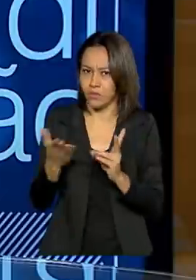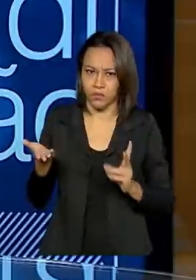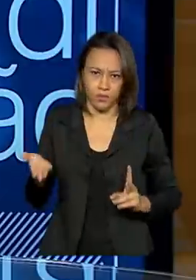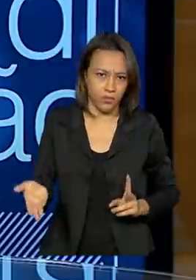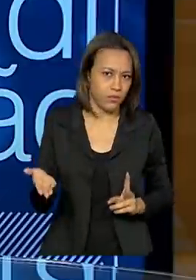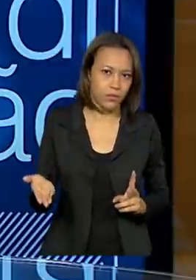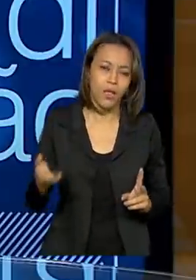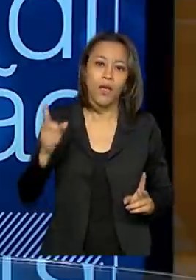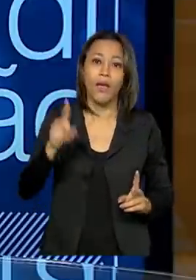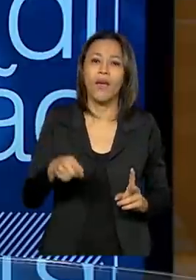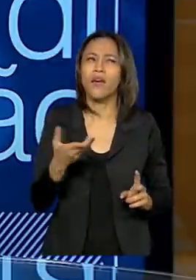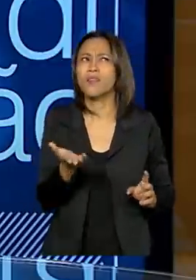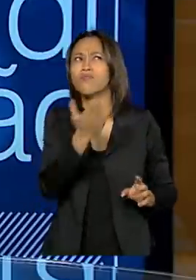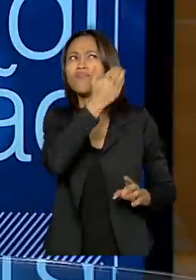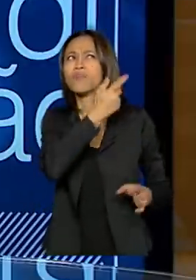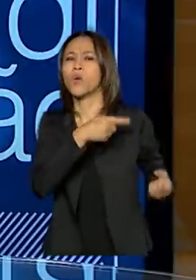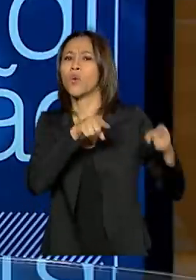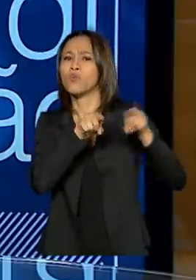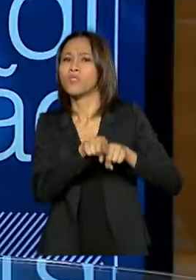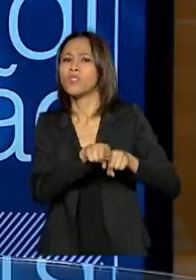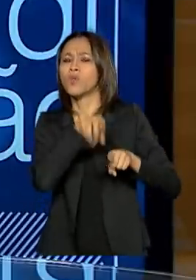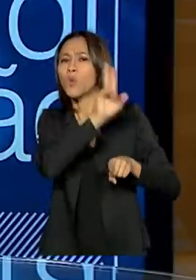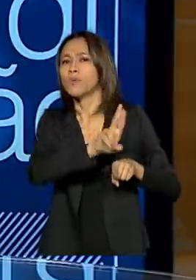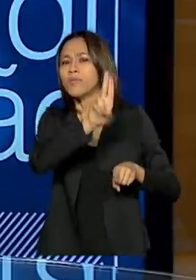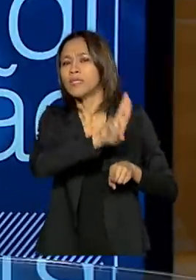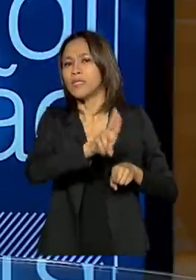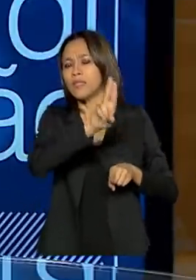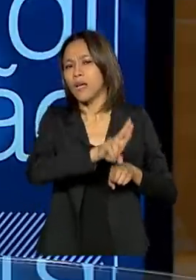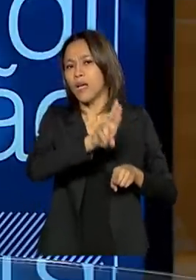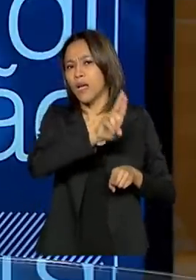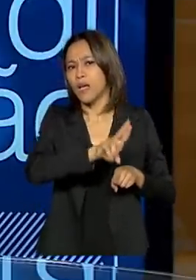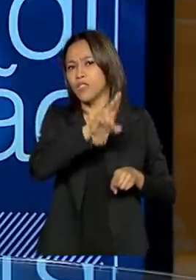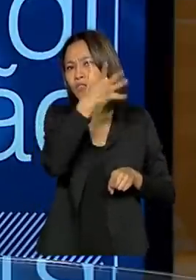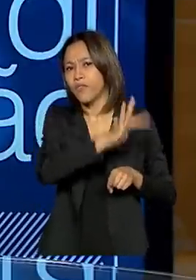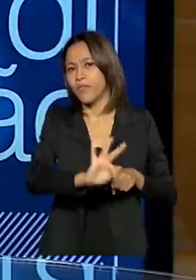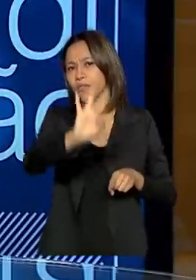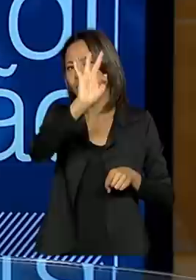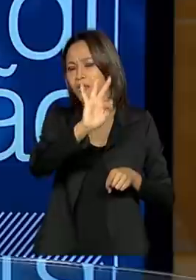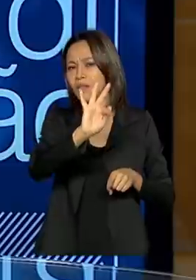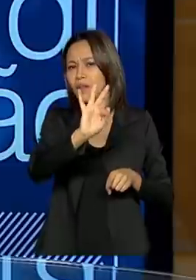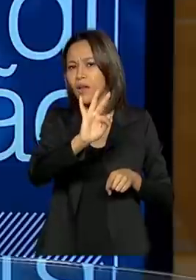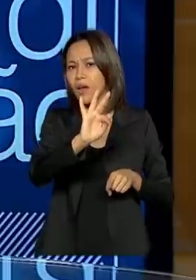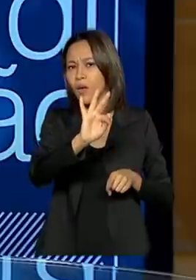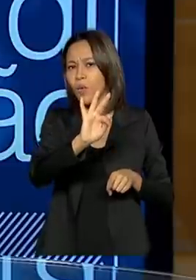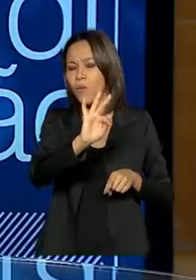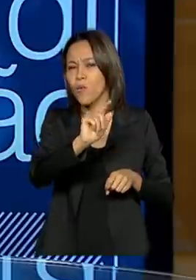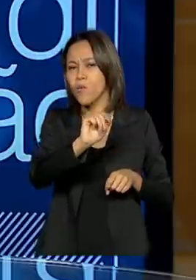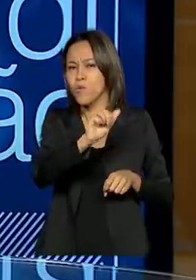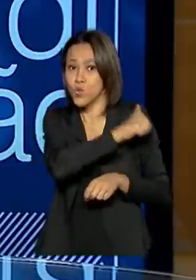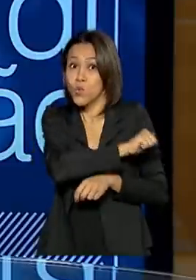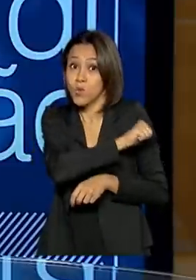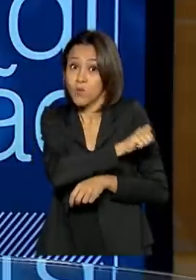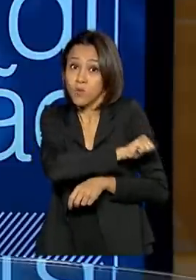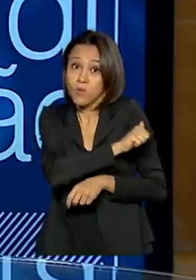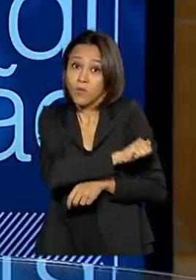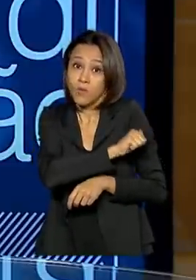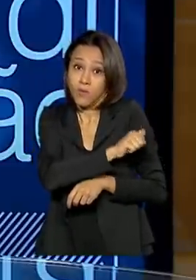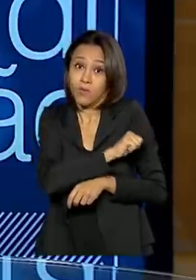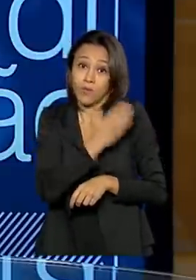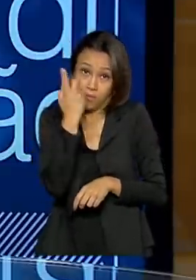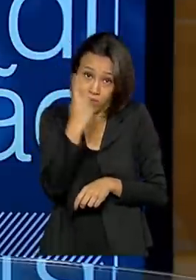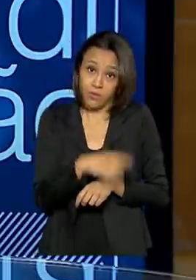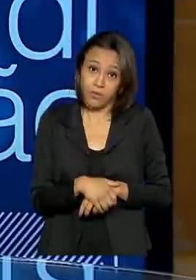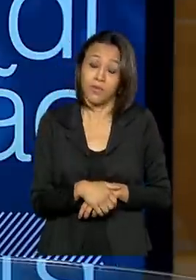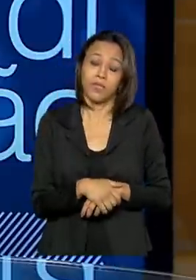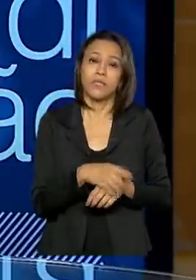um convênio com a Universidade Federal lá do Rio de Janeiro, a Universidade Federal Fluminense,